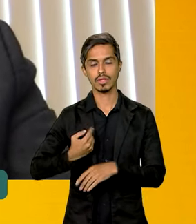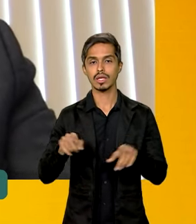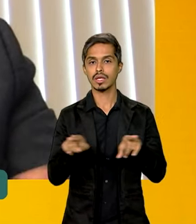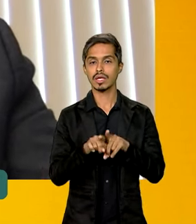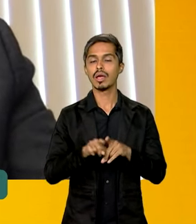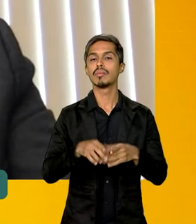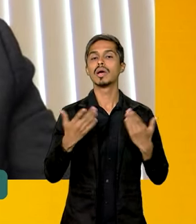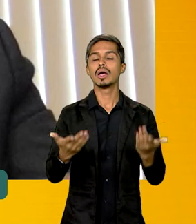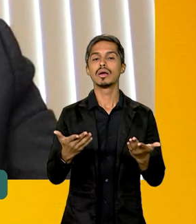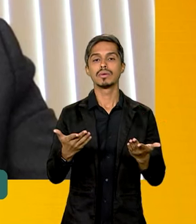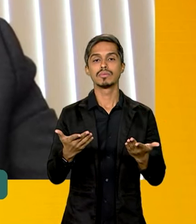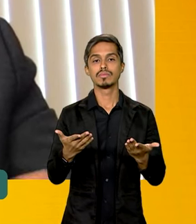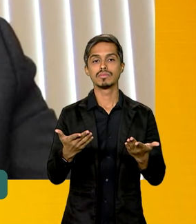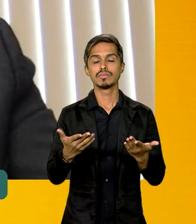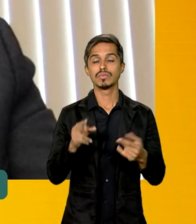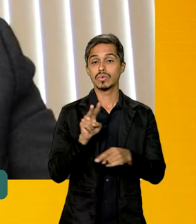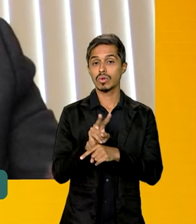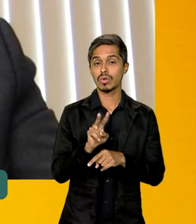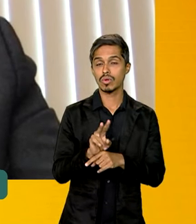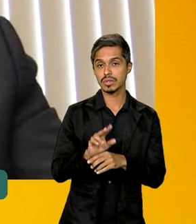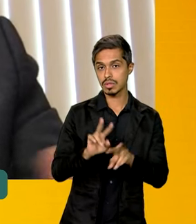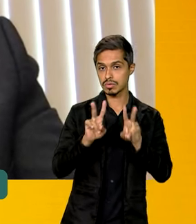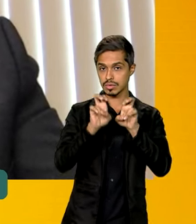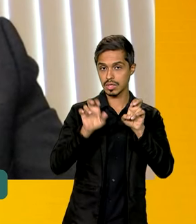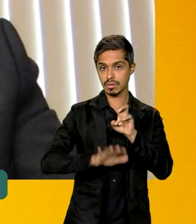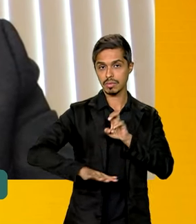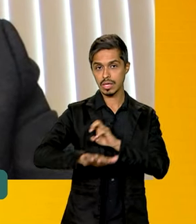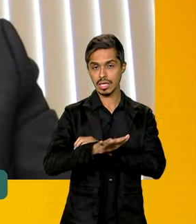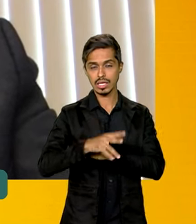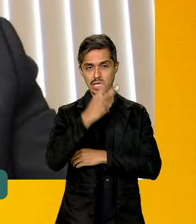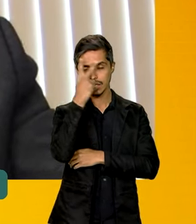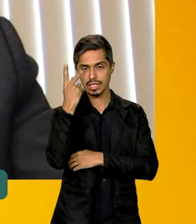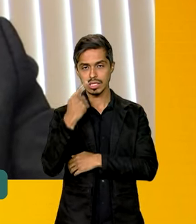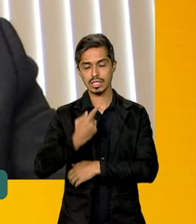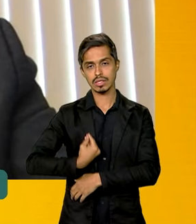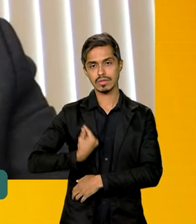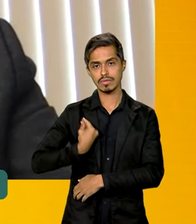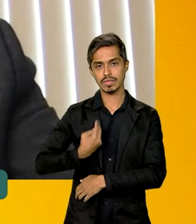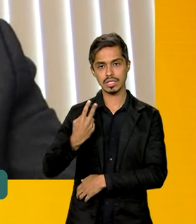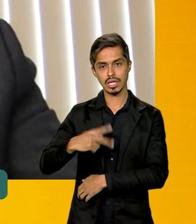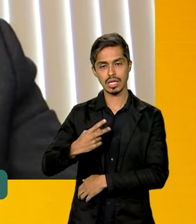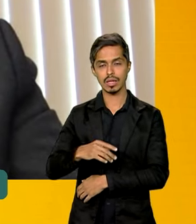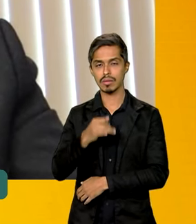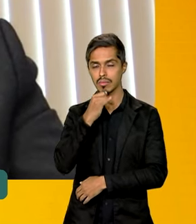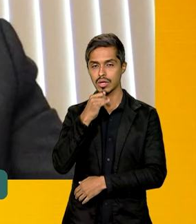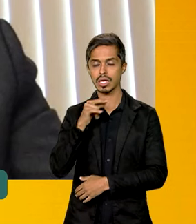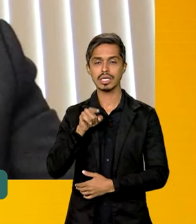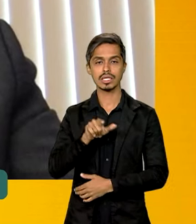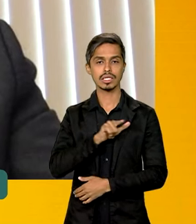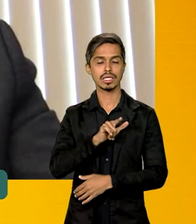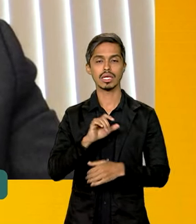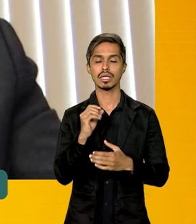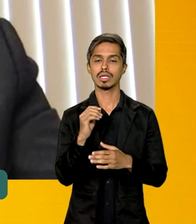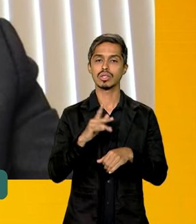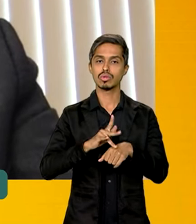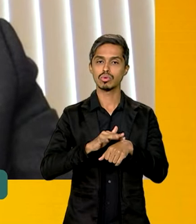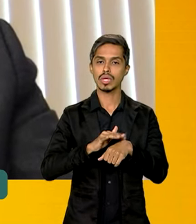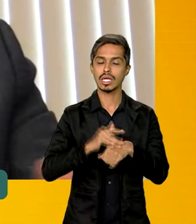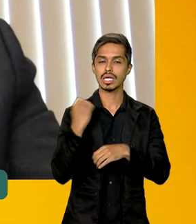cuidados com a situação, situações que envolvem doenças graves,